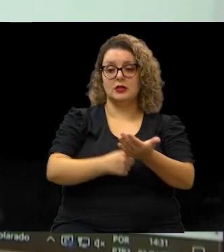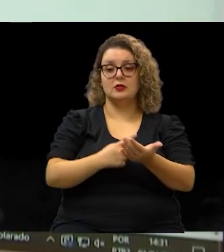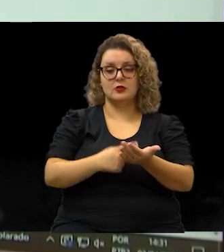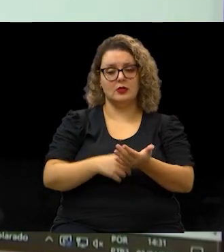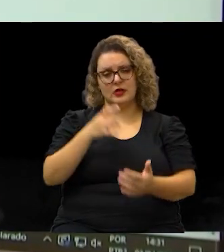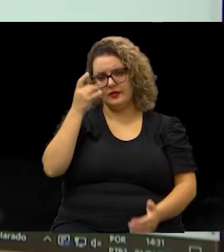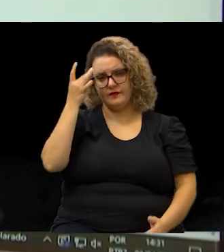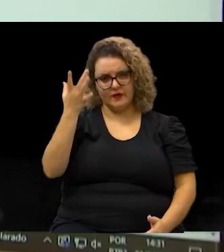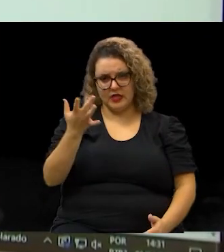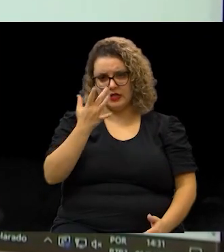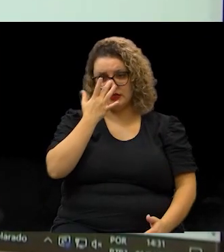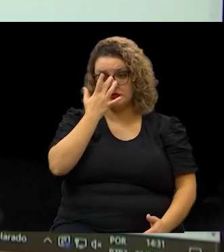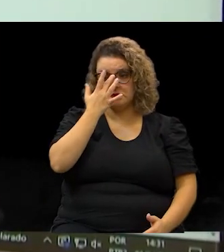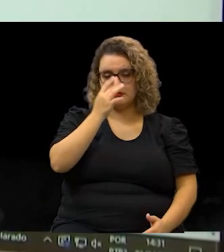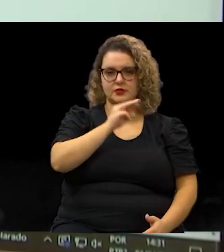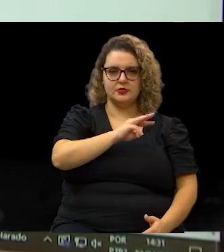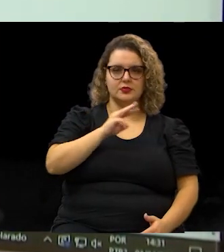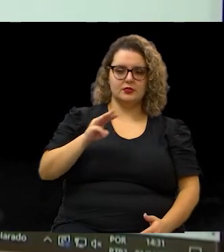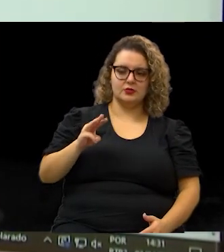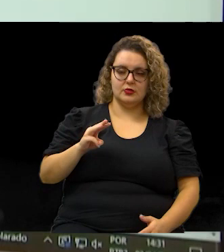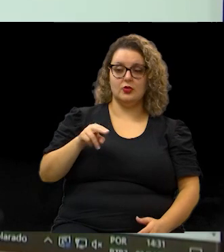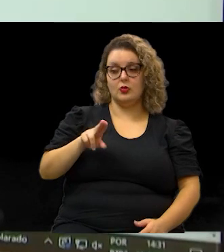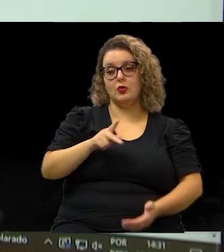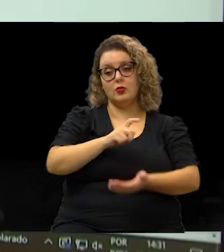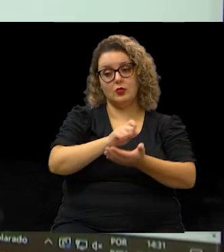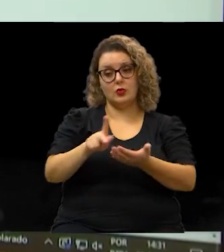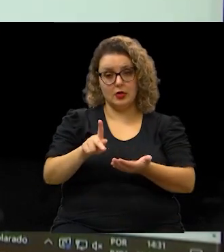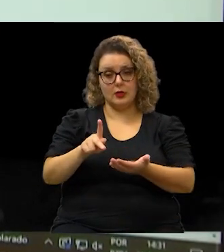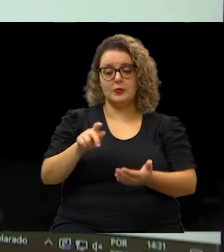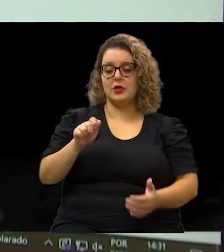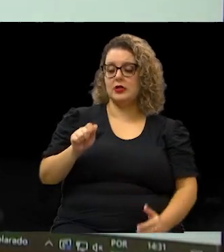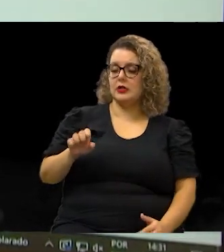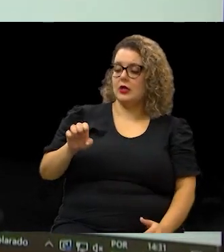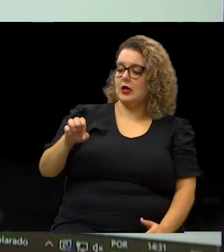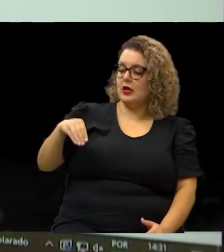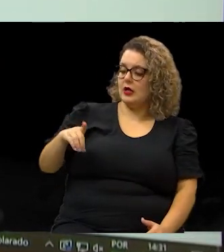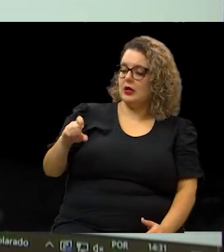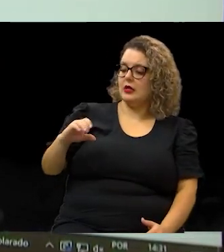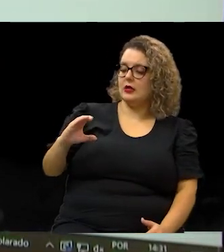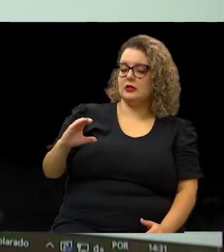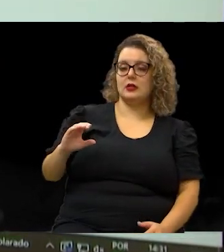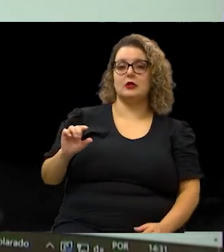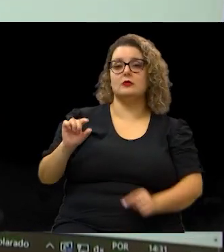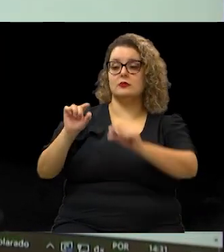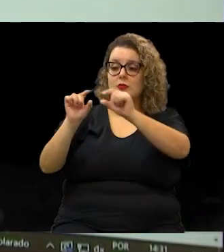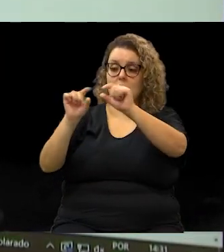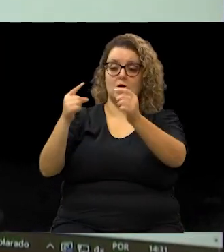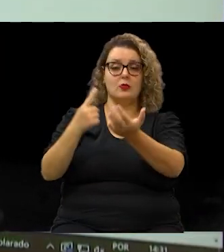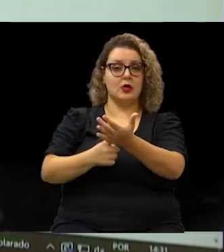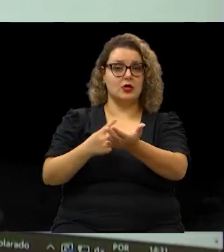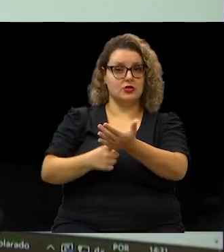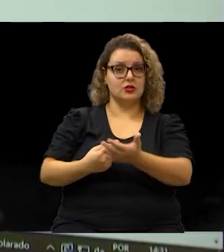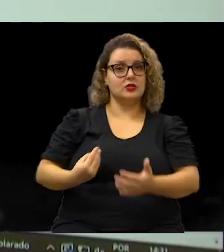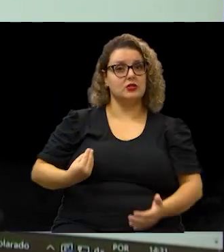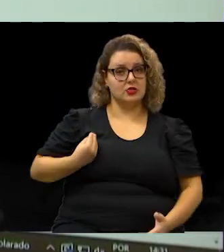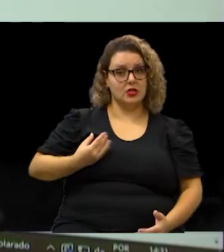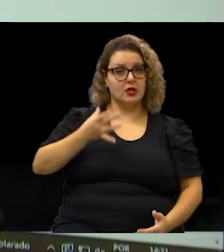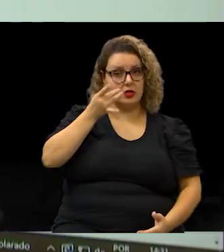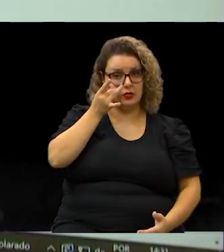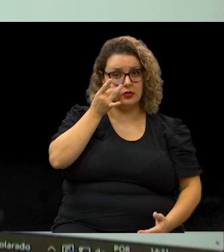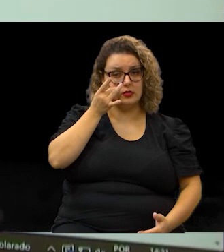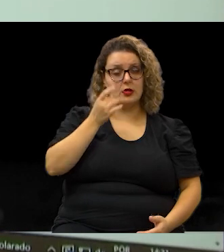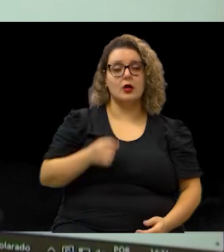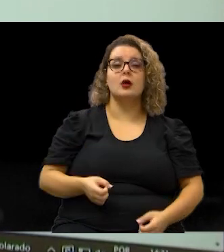muito fácil. Entre no site ou aplicativo da Indec, acesse o botão Agendar Atendimento, siga